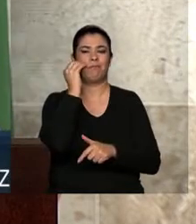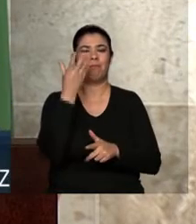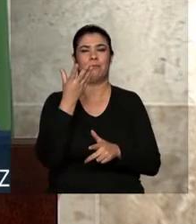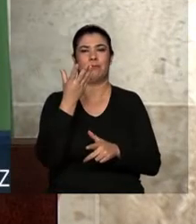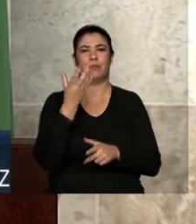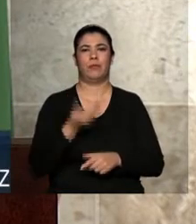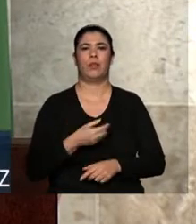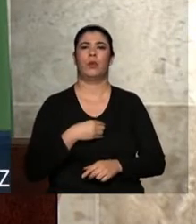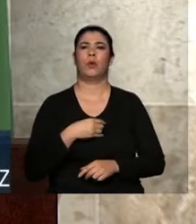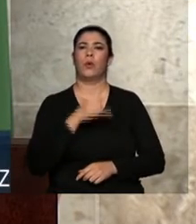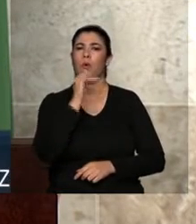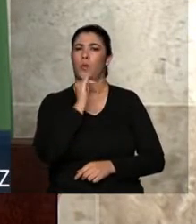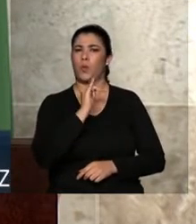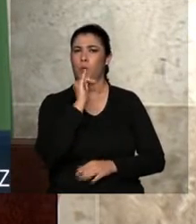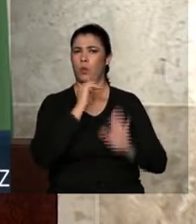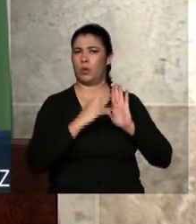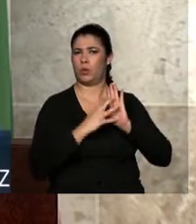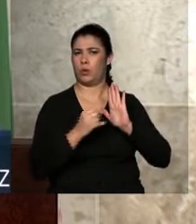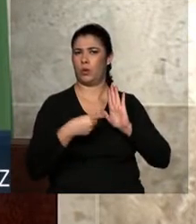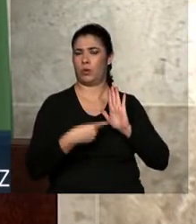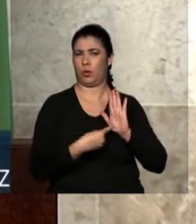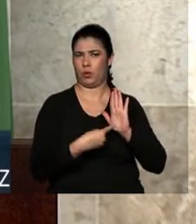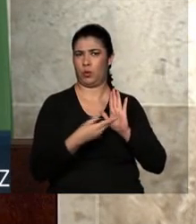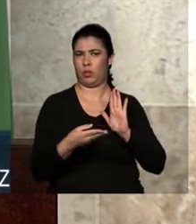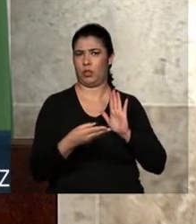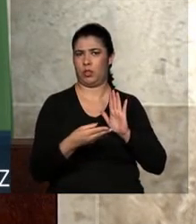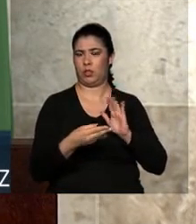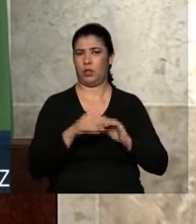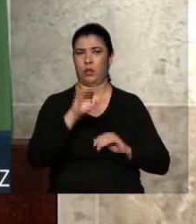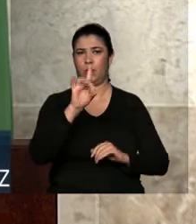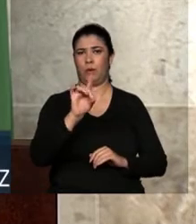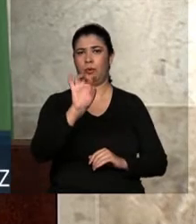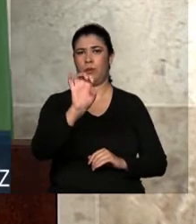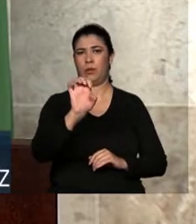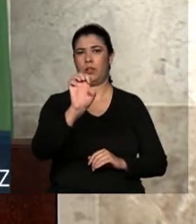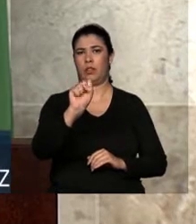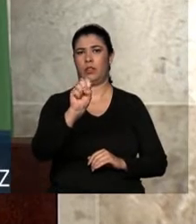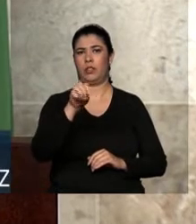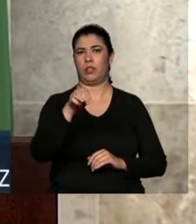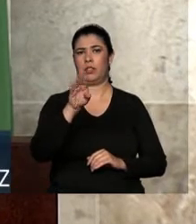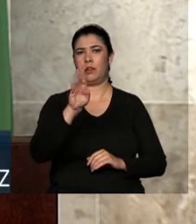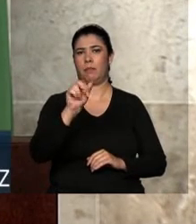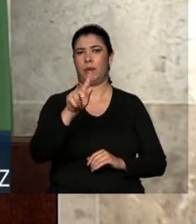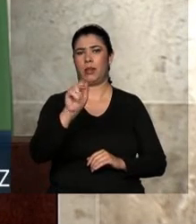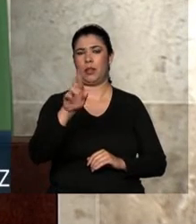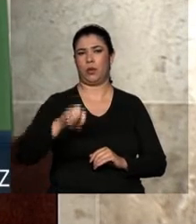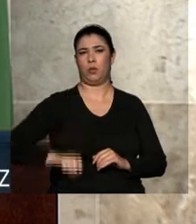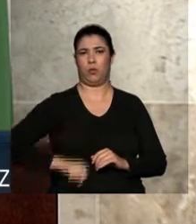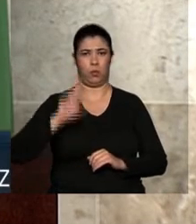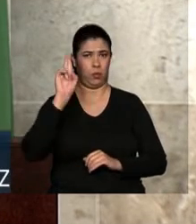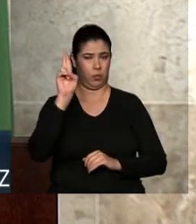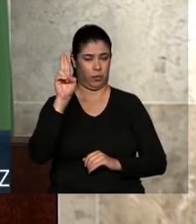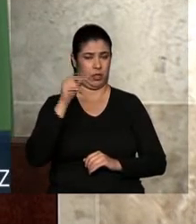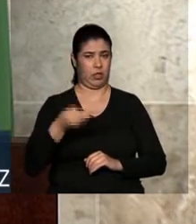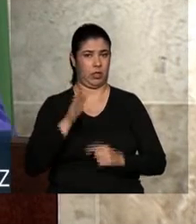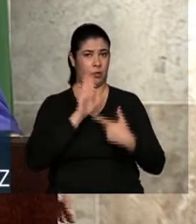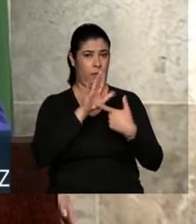O exemplo dado pelo desembargador, ele evidencia que,